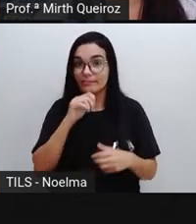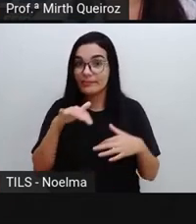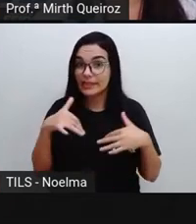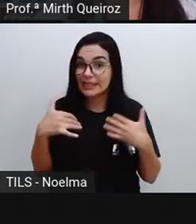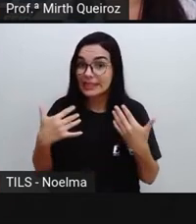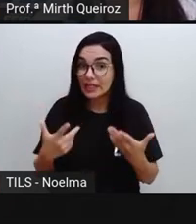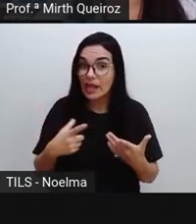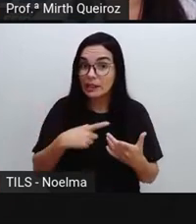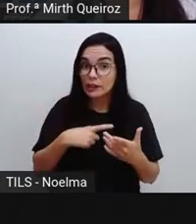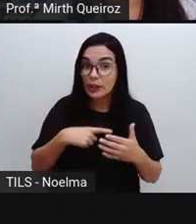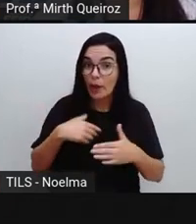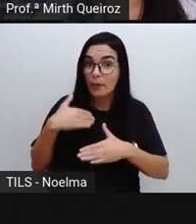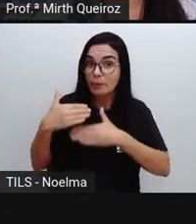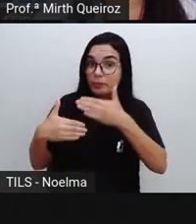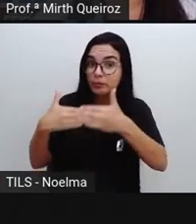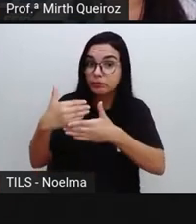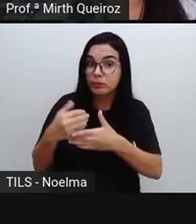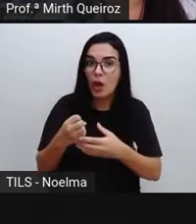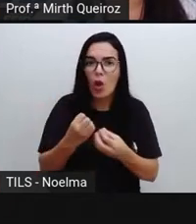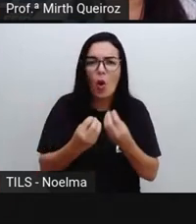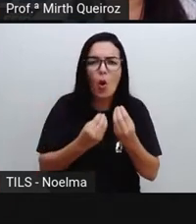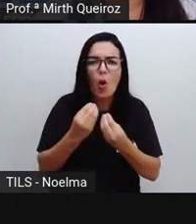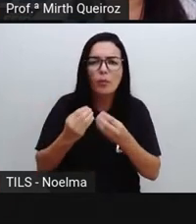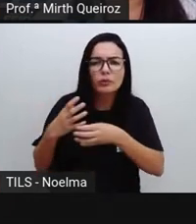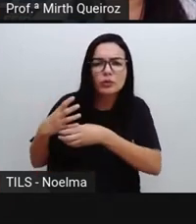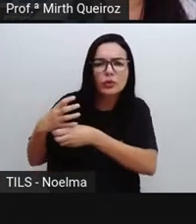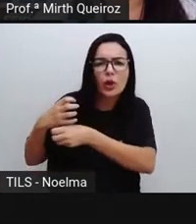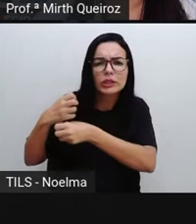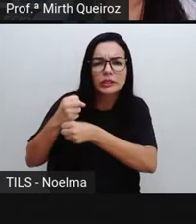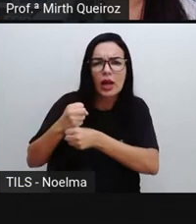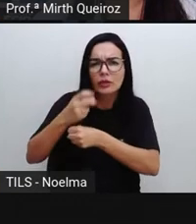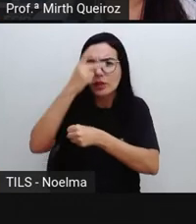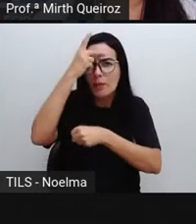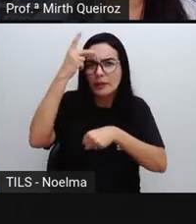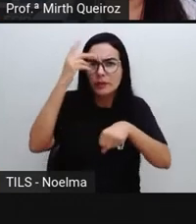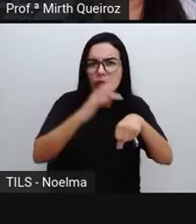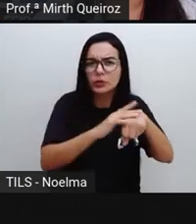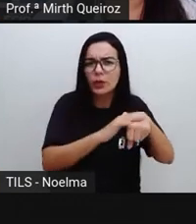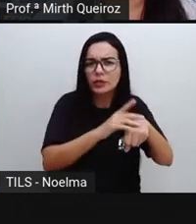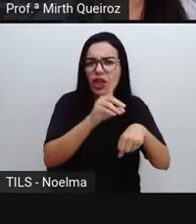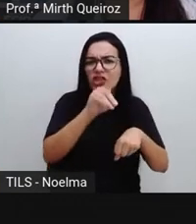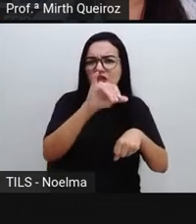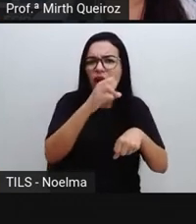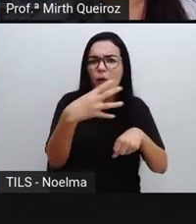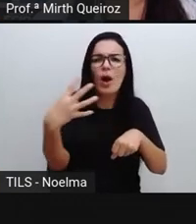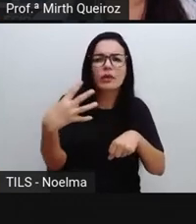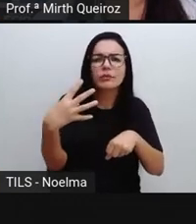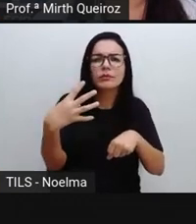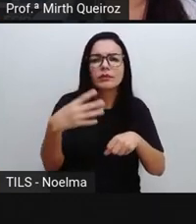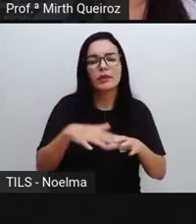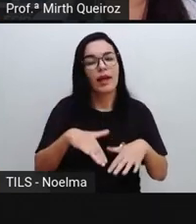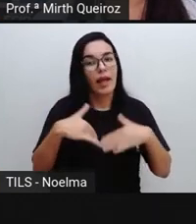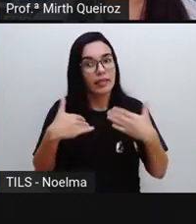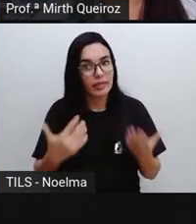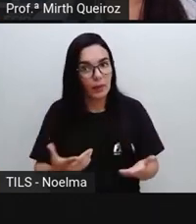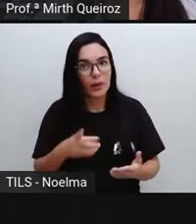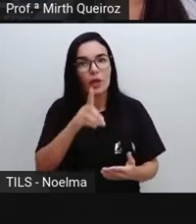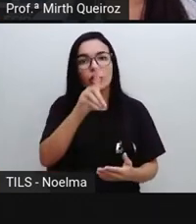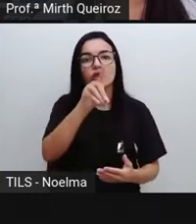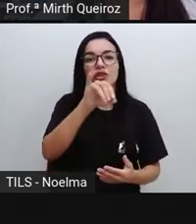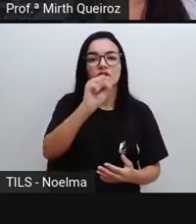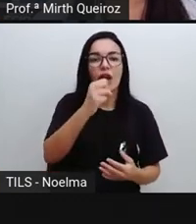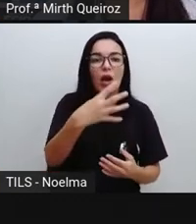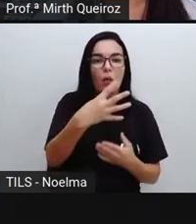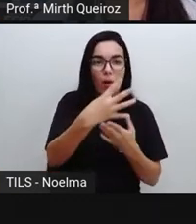Levando isso em consideração, qual é que seria o total de infectados no dia quatro? Então, no dia quatro, nós